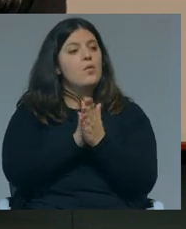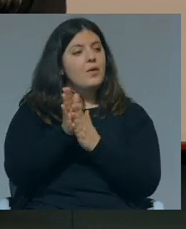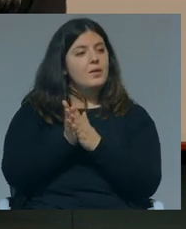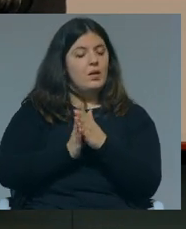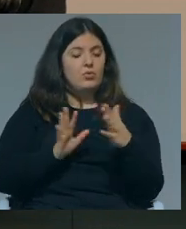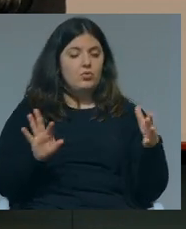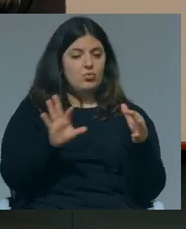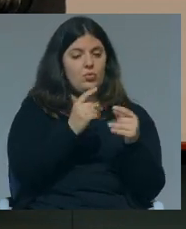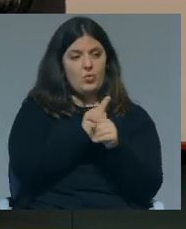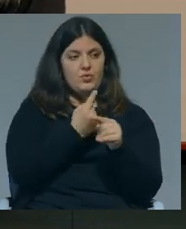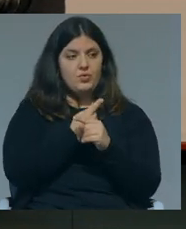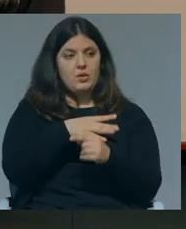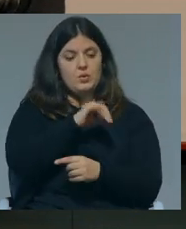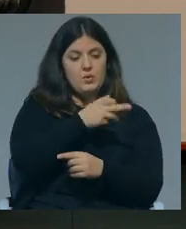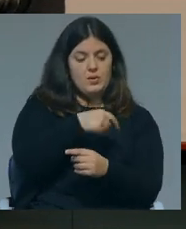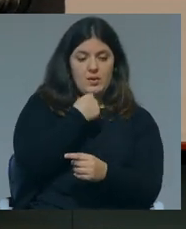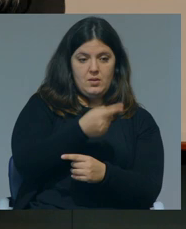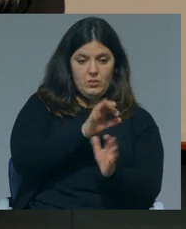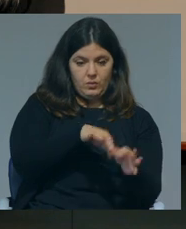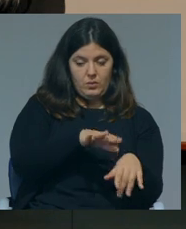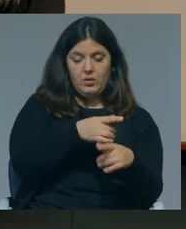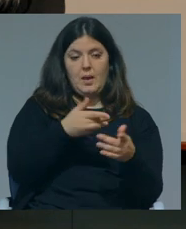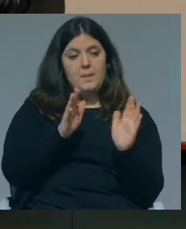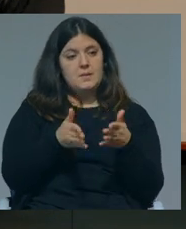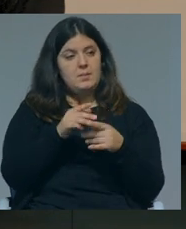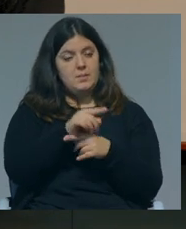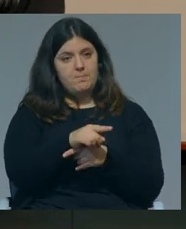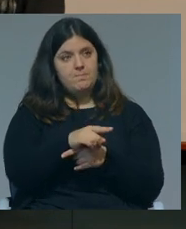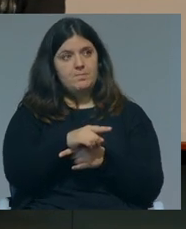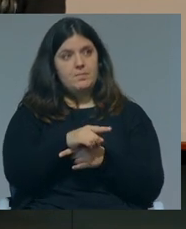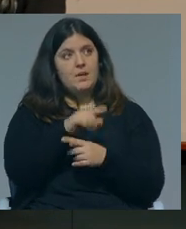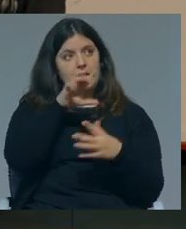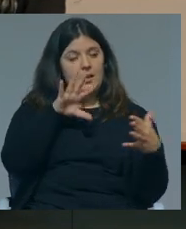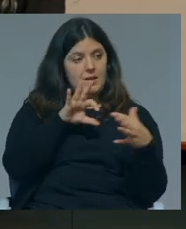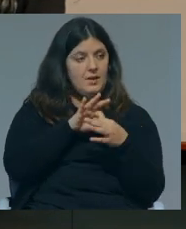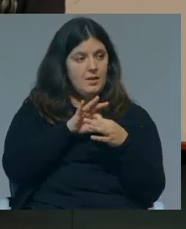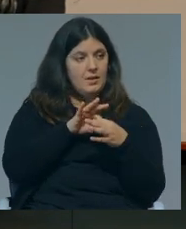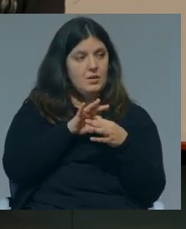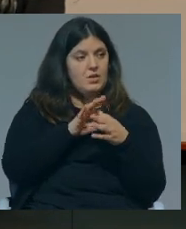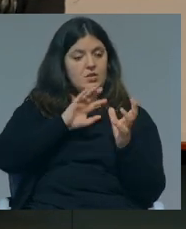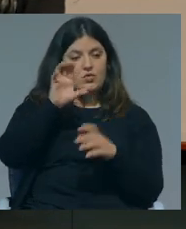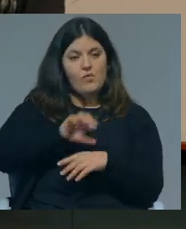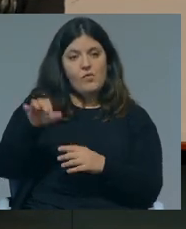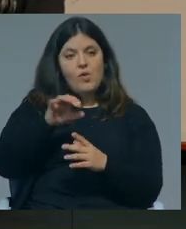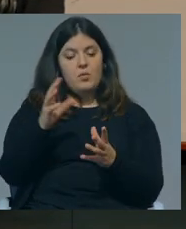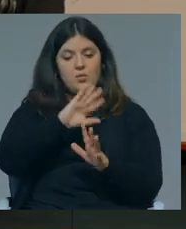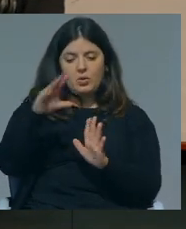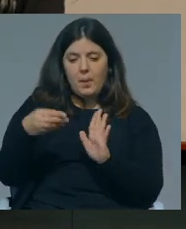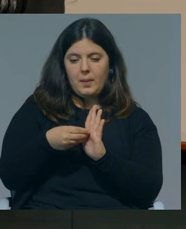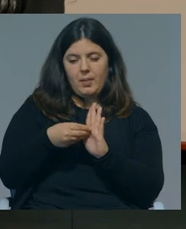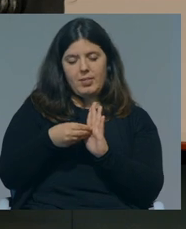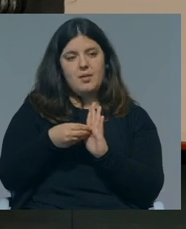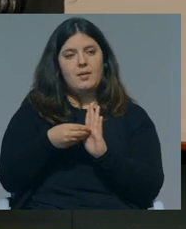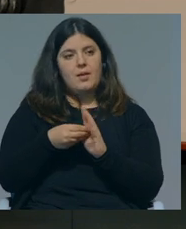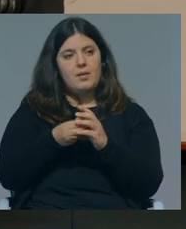combinando no fundo aquilo que como a Suzana terminou é precisamente trazer esses mecanismos de complementariedade